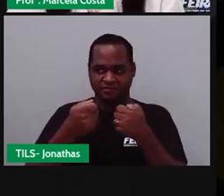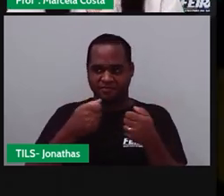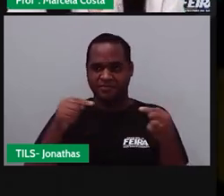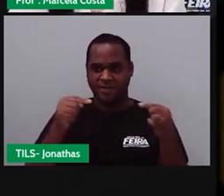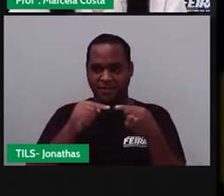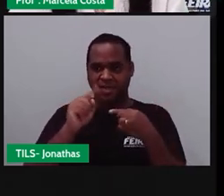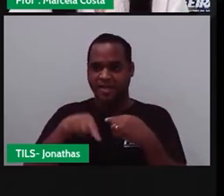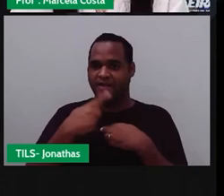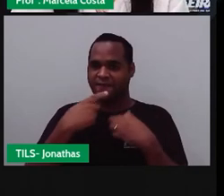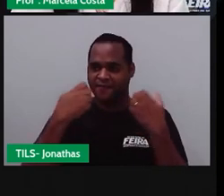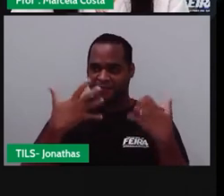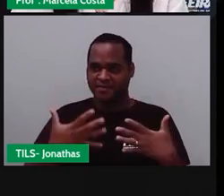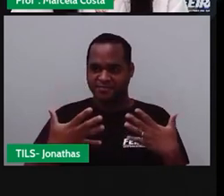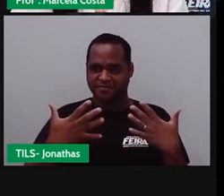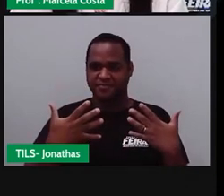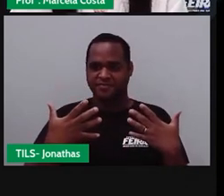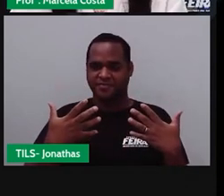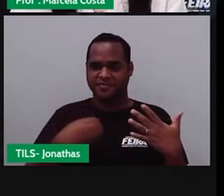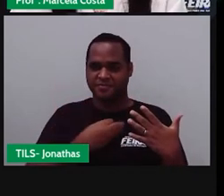correspondência.